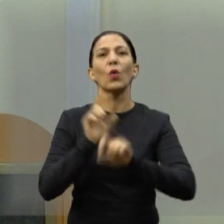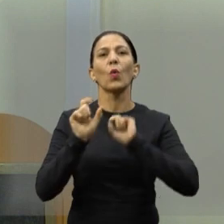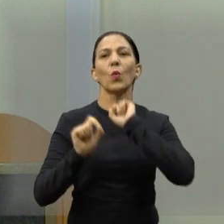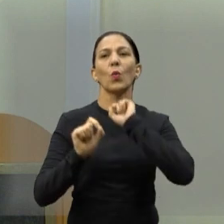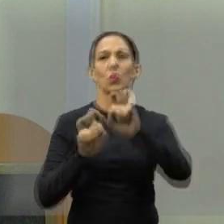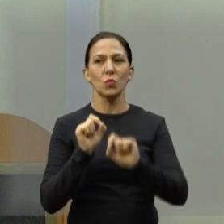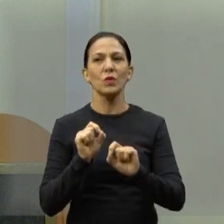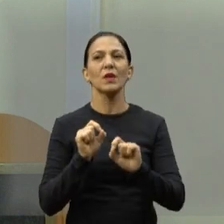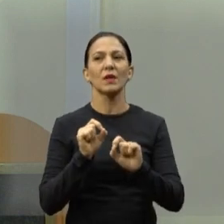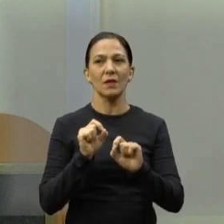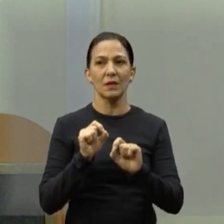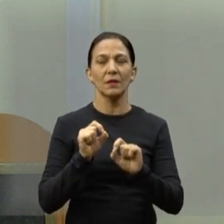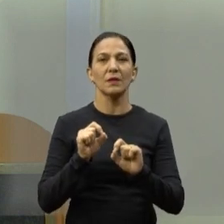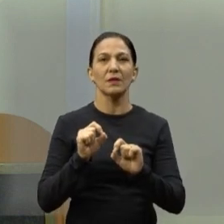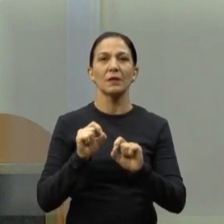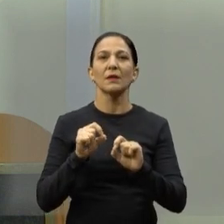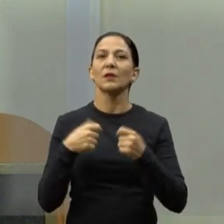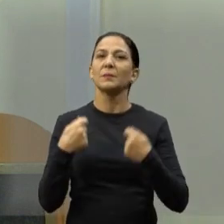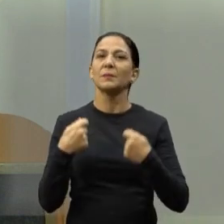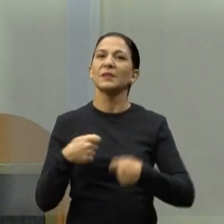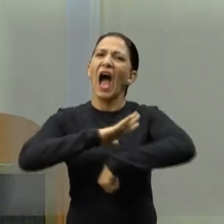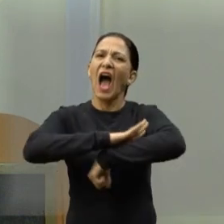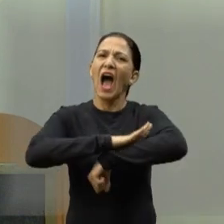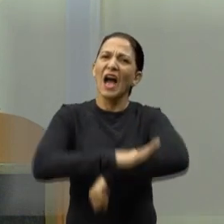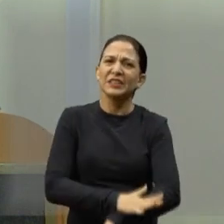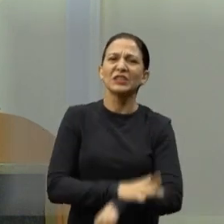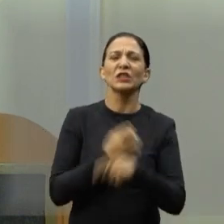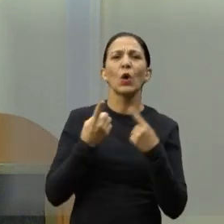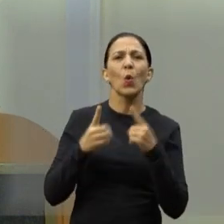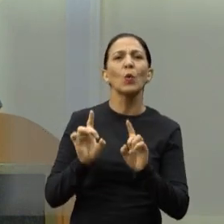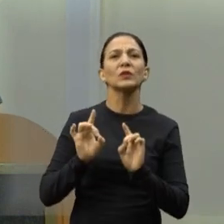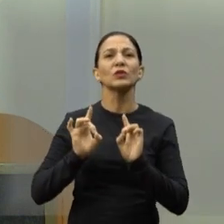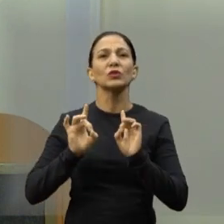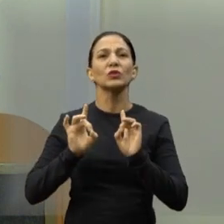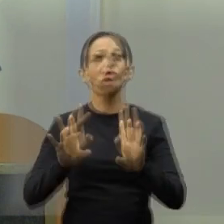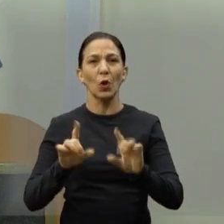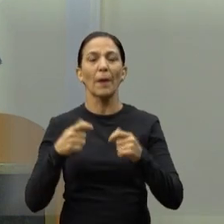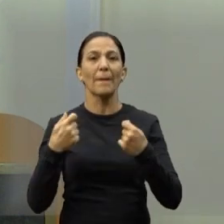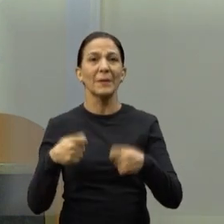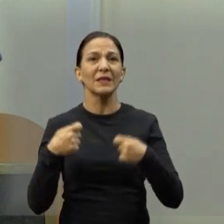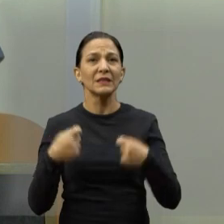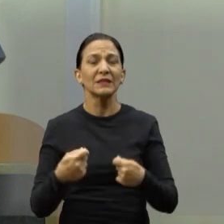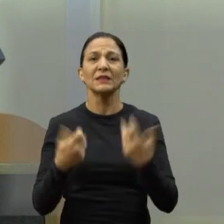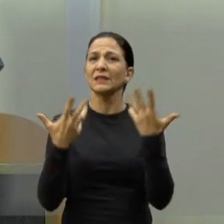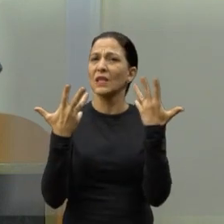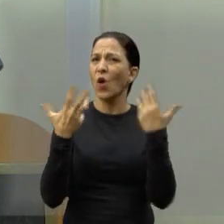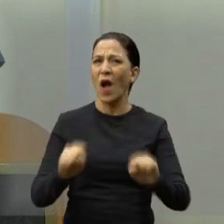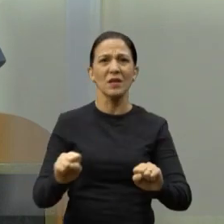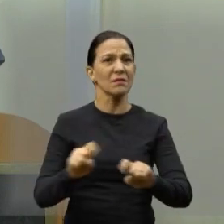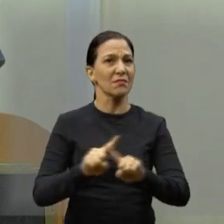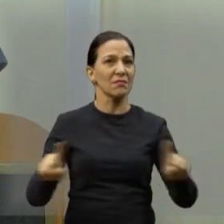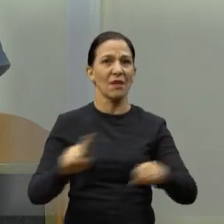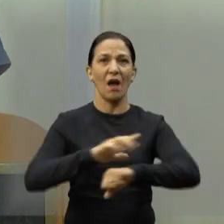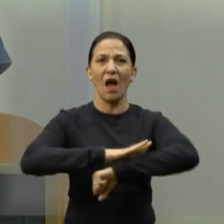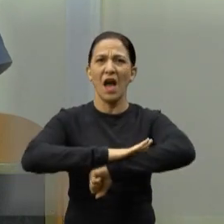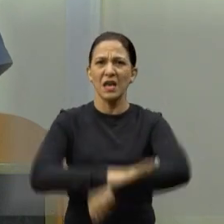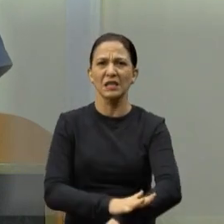não ser racista, é preciso ser antirracista. Seja